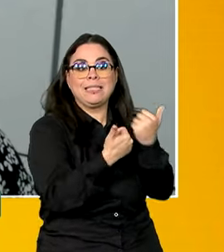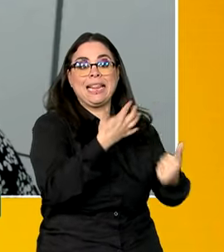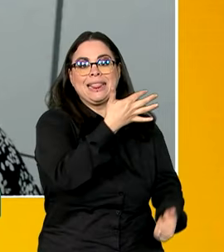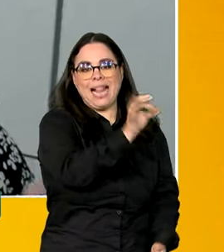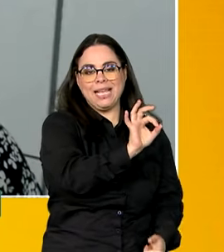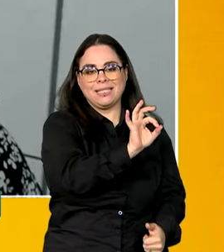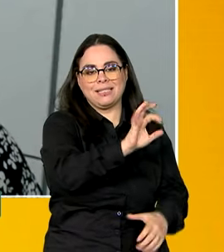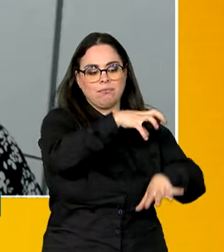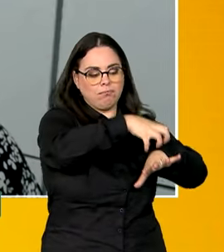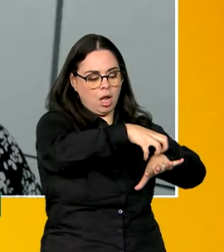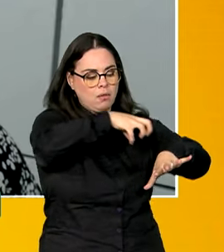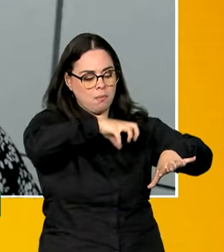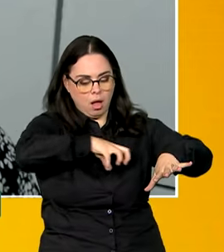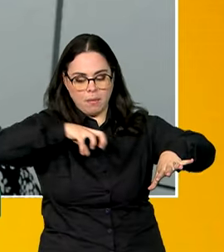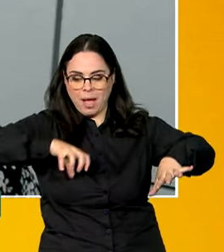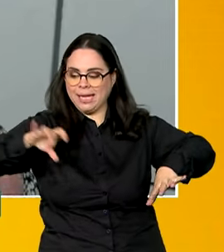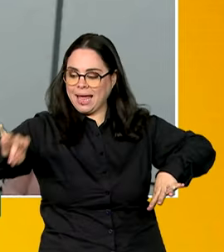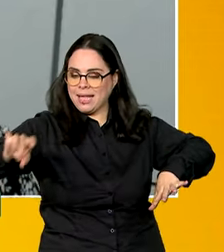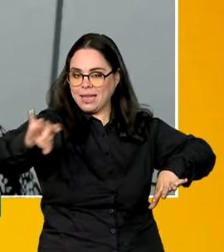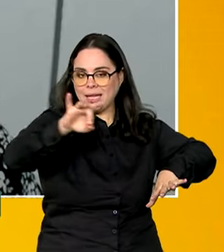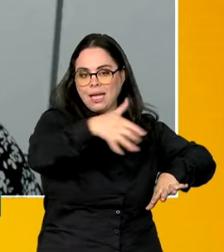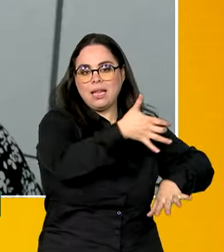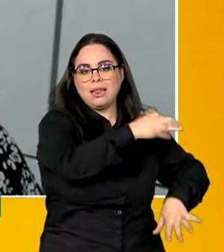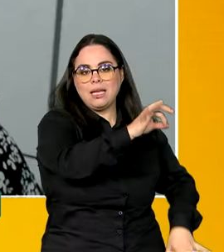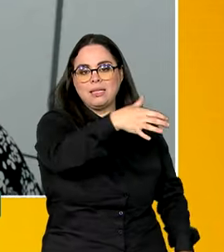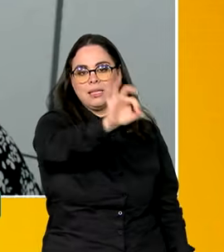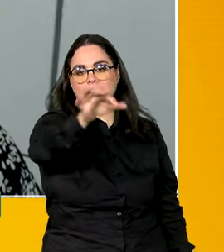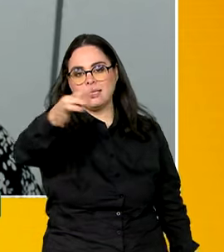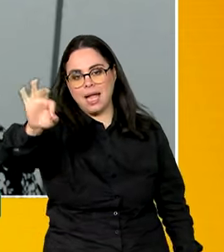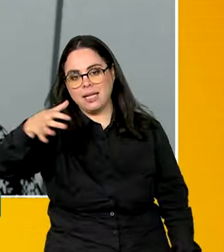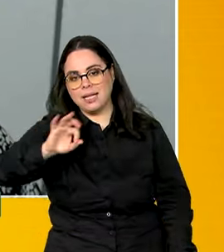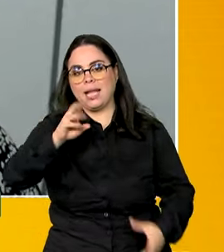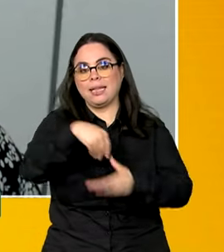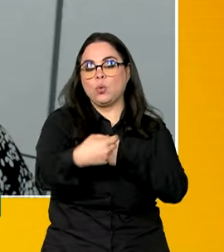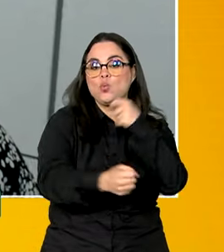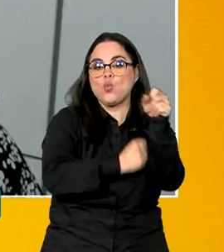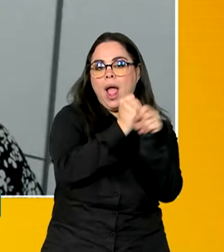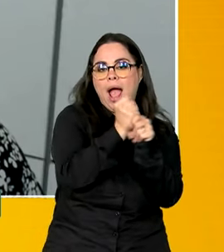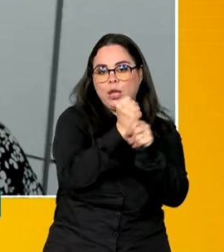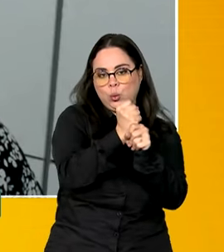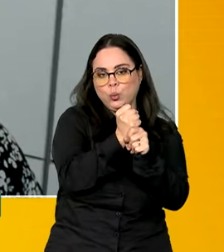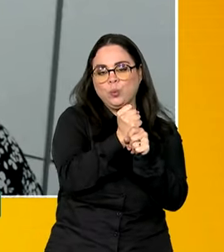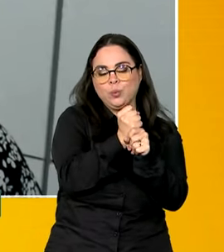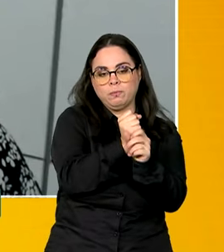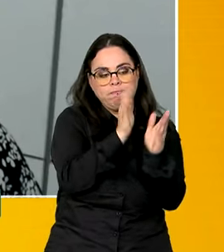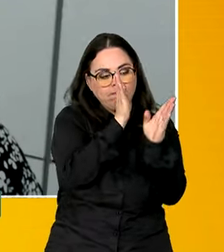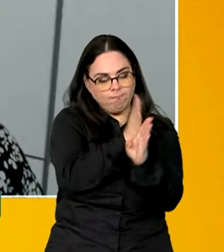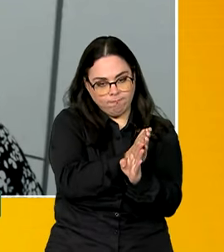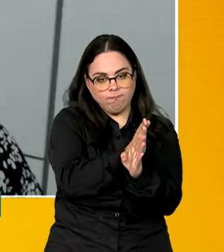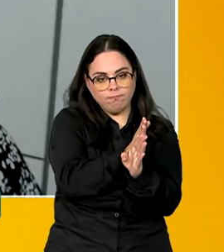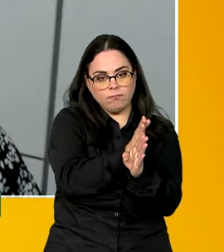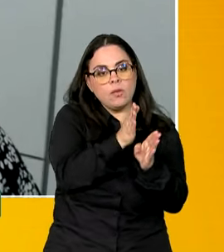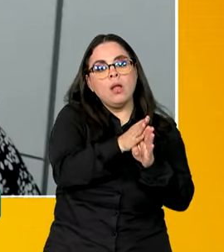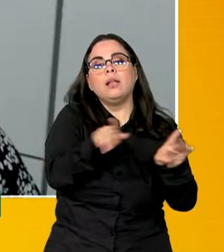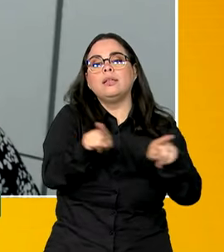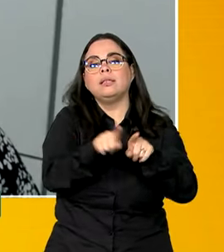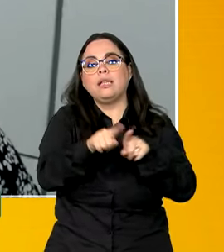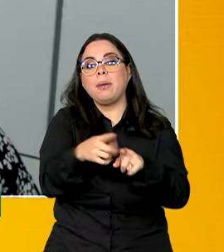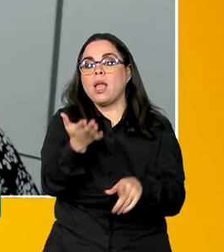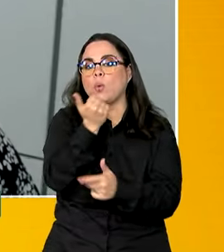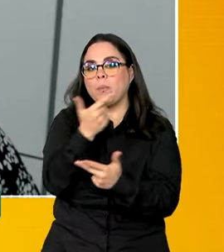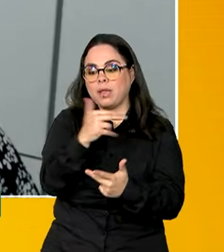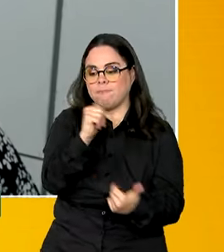cozinhas no Brasil como um todo, por meio de um... durante um ano, e apoiar a oferta dessas